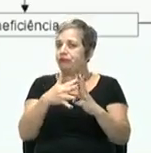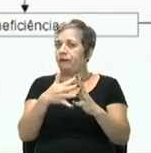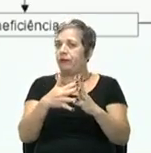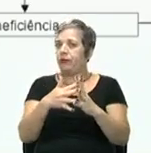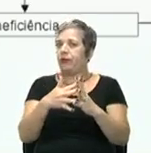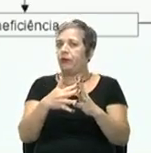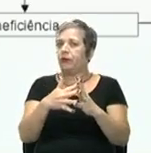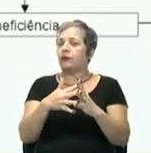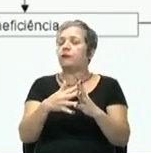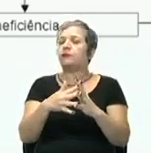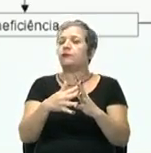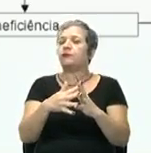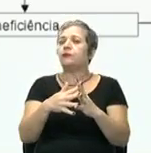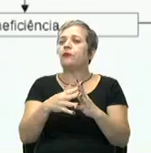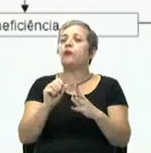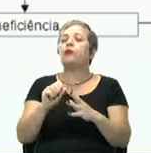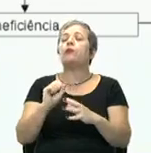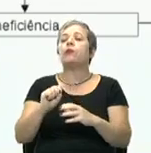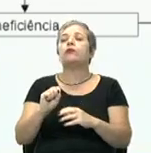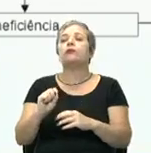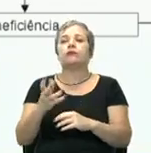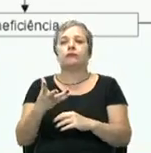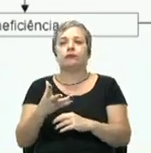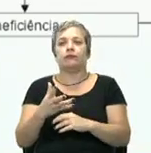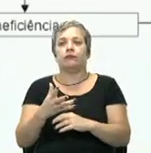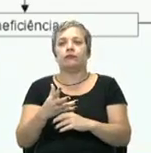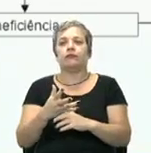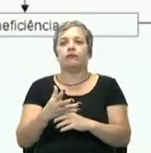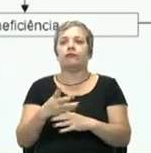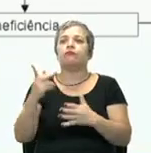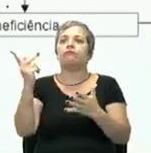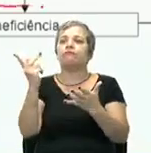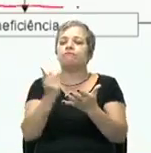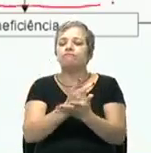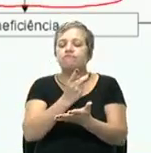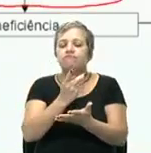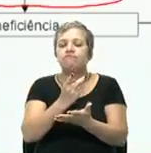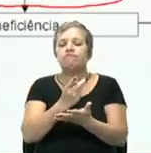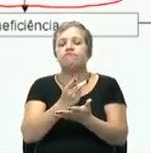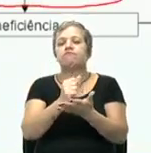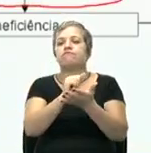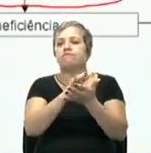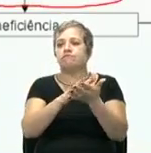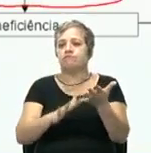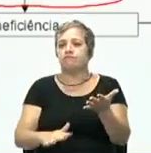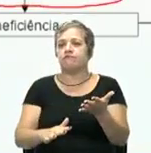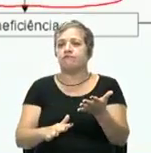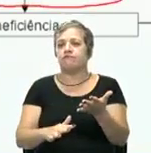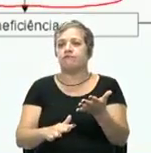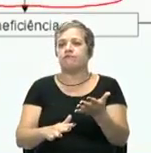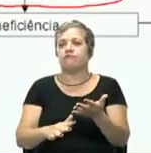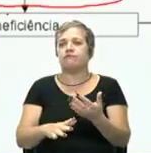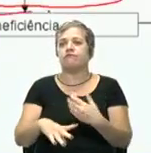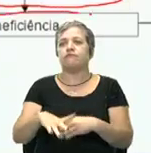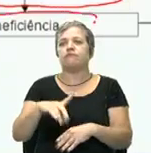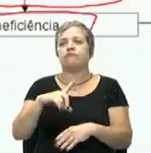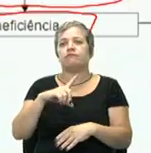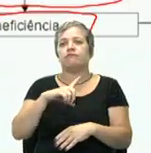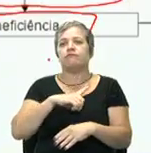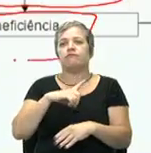Quais são as consequências imprevistas? As disfunções da burocracia. Eu vou levar